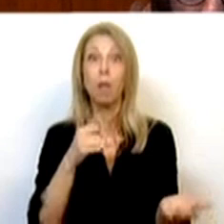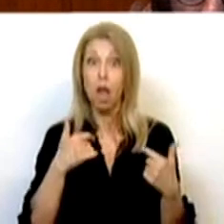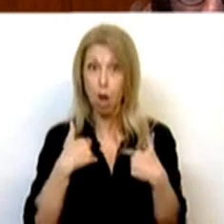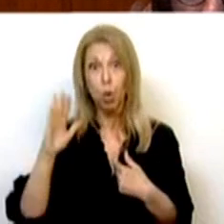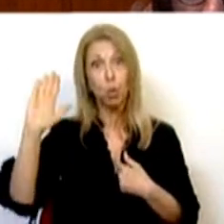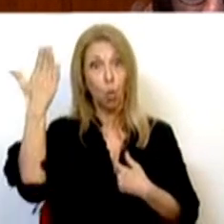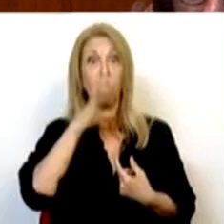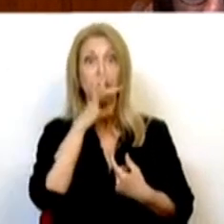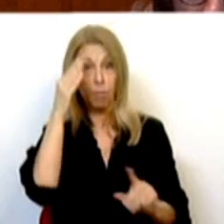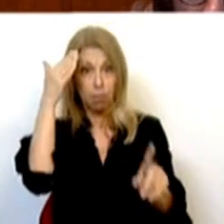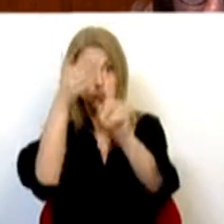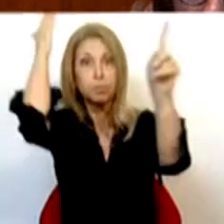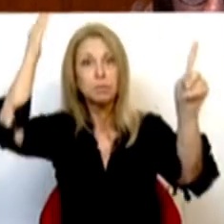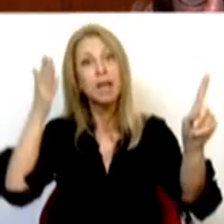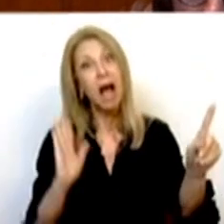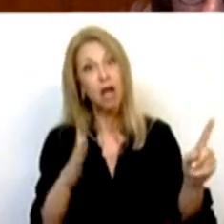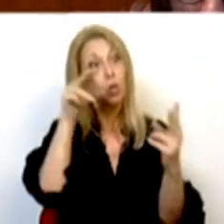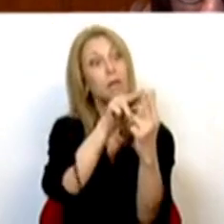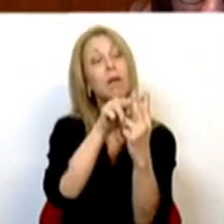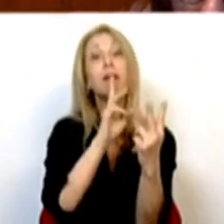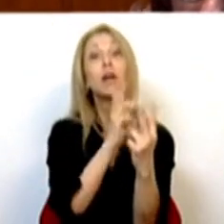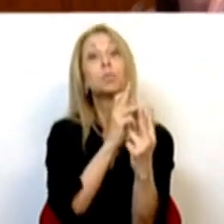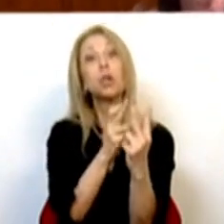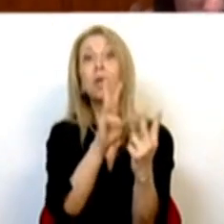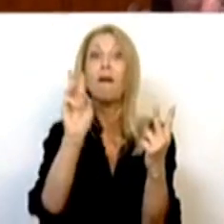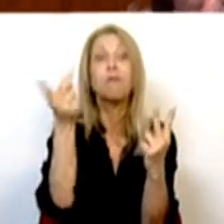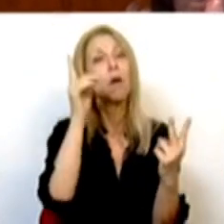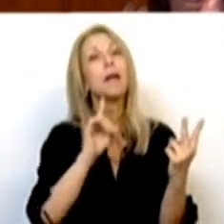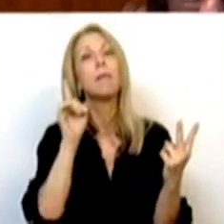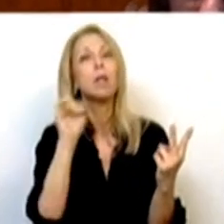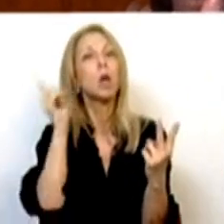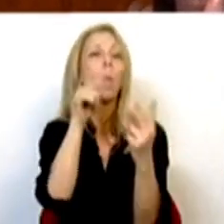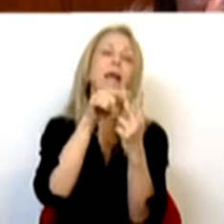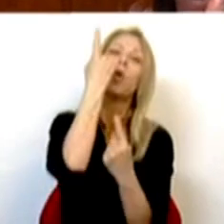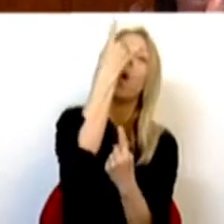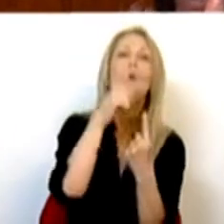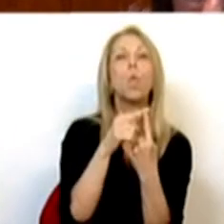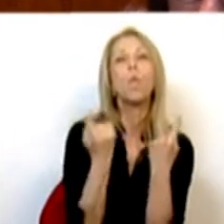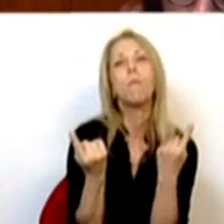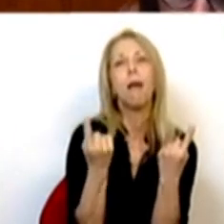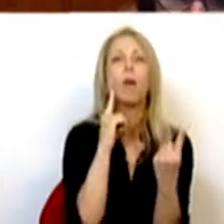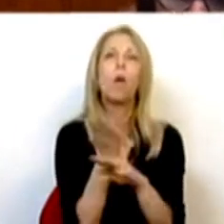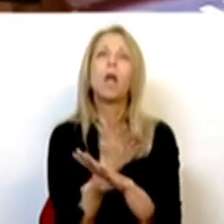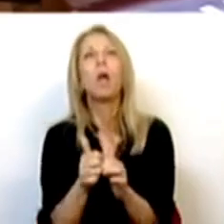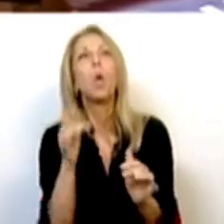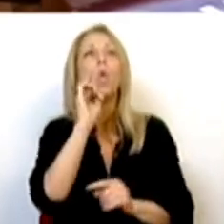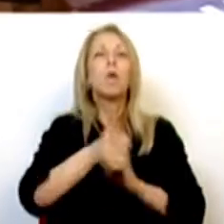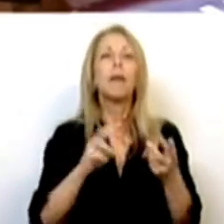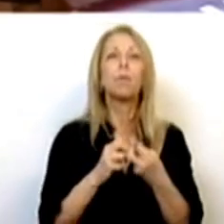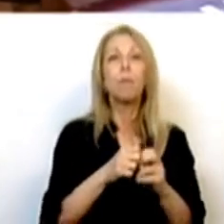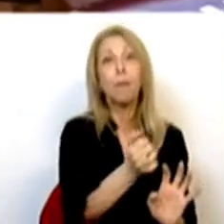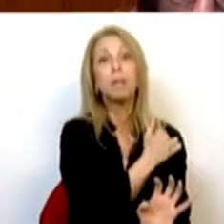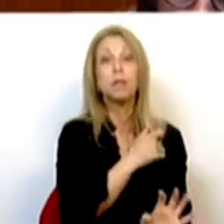as famílias, acho que precisamos complementar as duas respostas e não centrar apenas uma, porque nós não podemos ter uma visão segmentada daquilo que é o problema da habitação e a